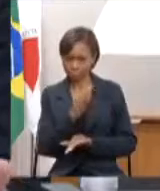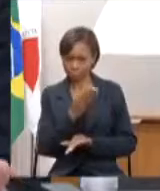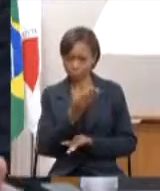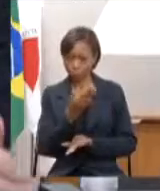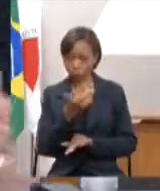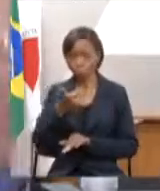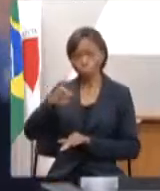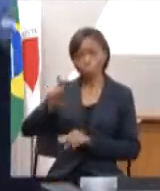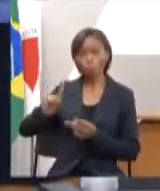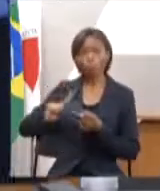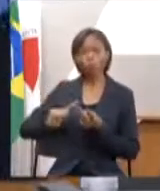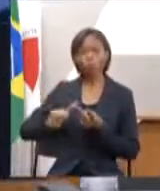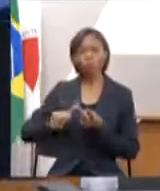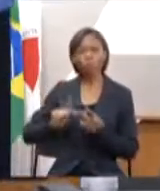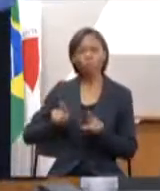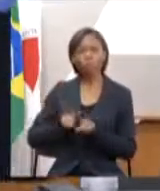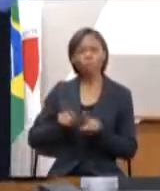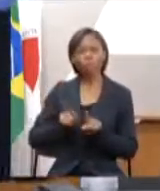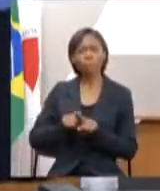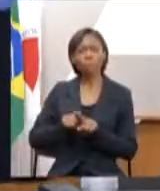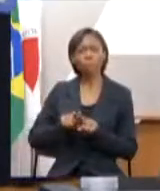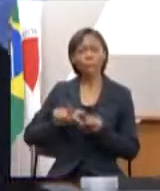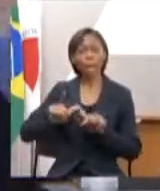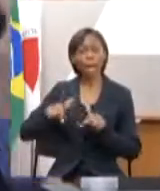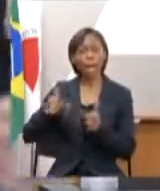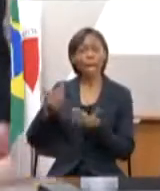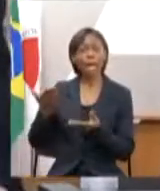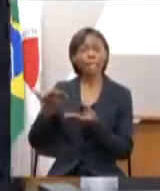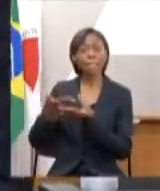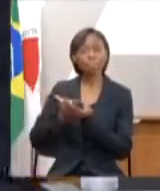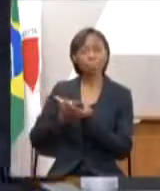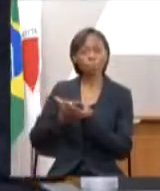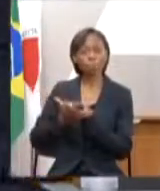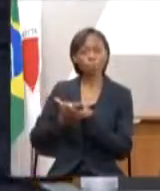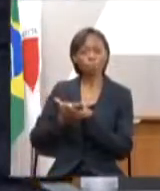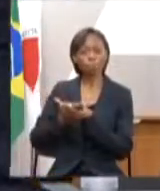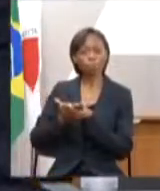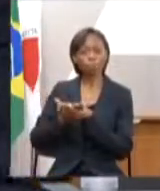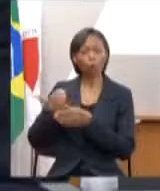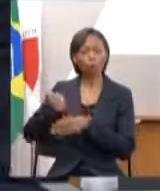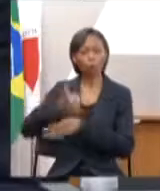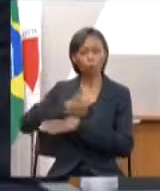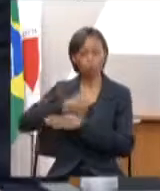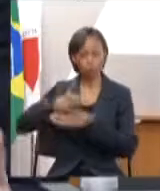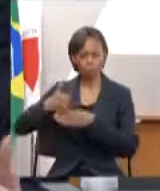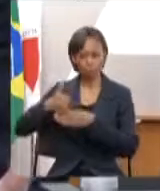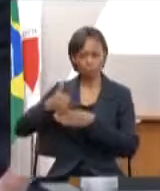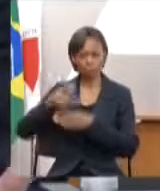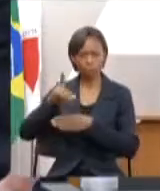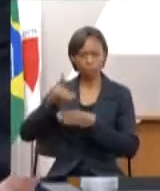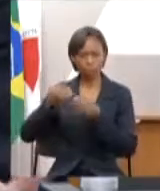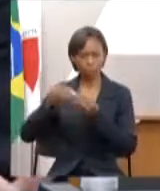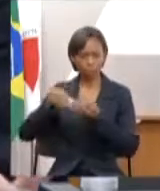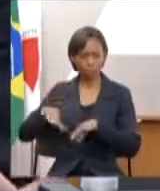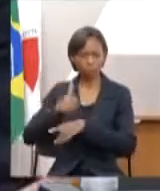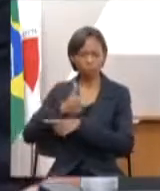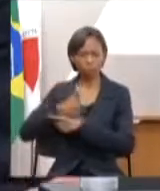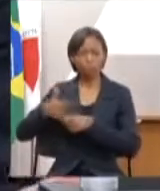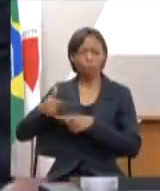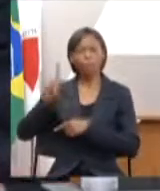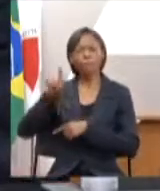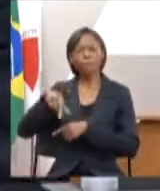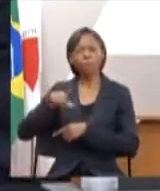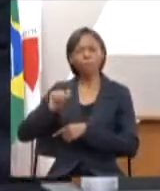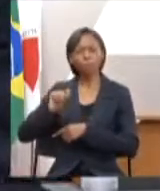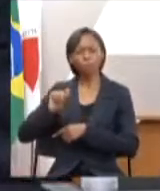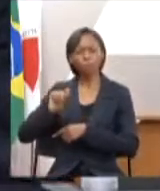outra ação para esses danos morais que é uma pedida foi pedido nessa